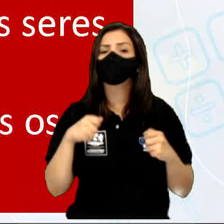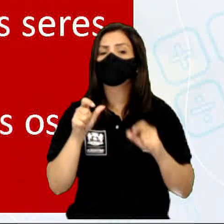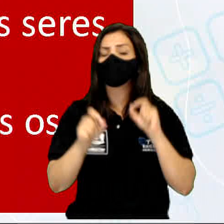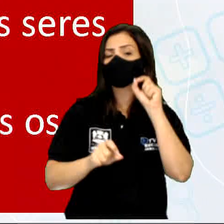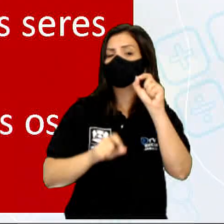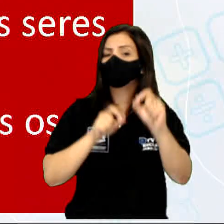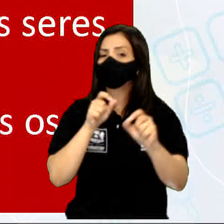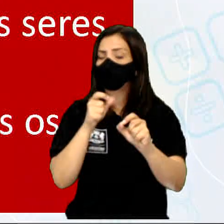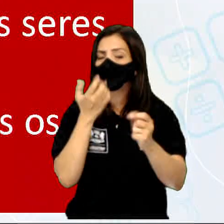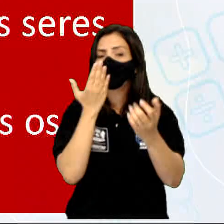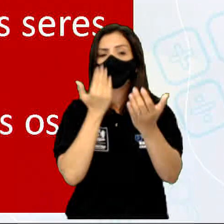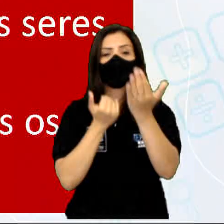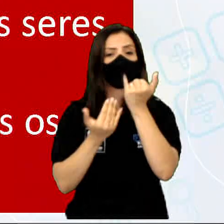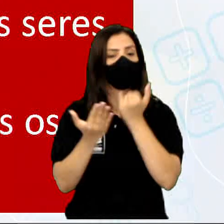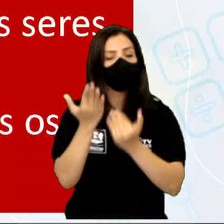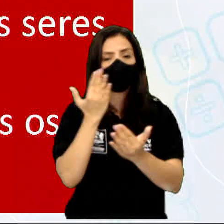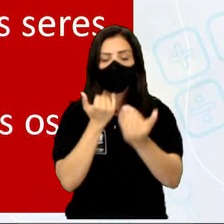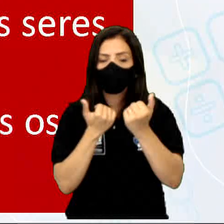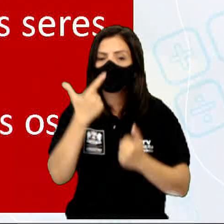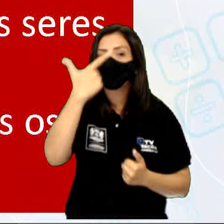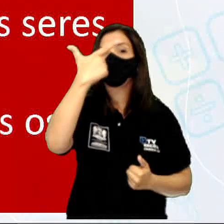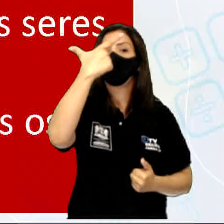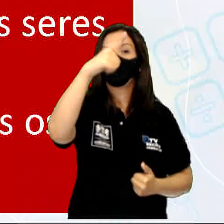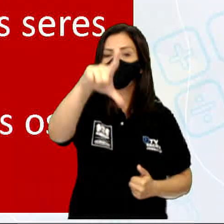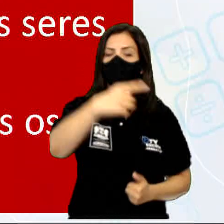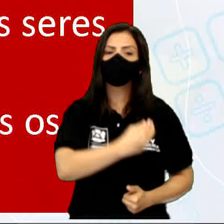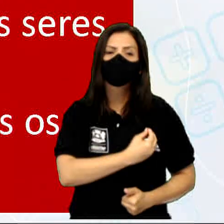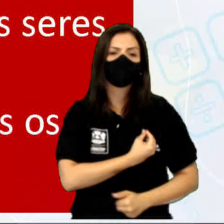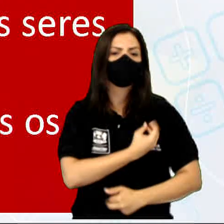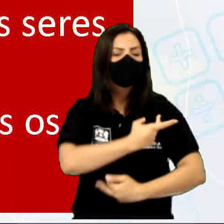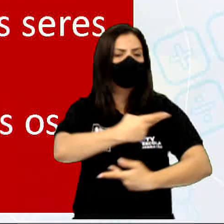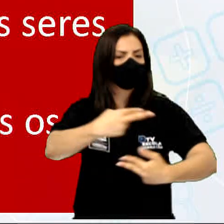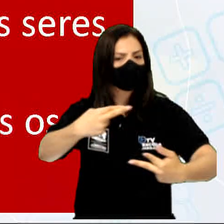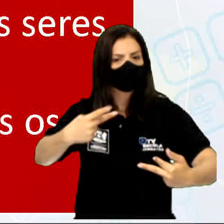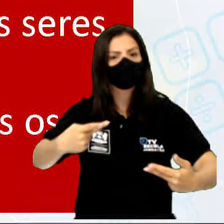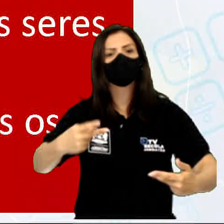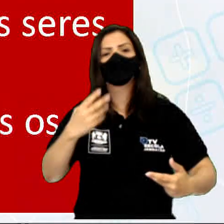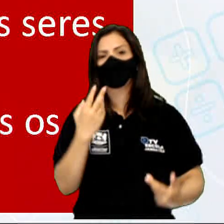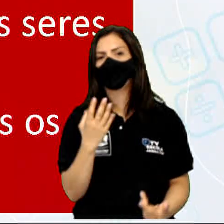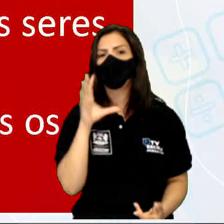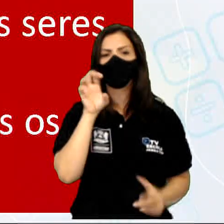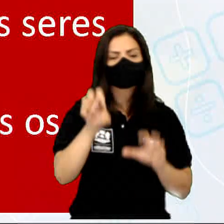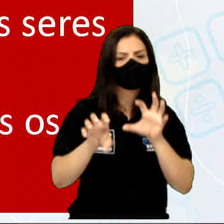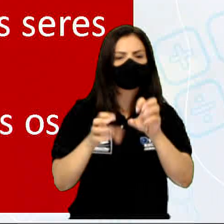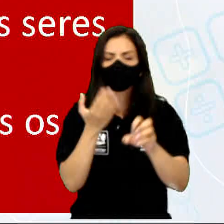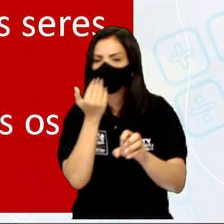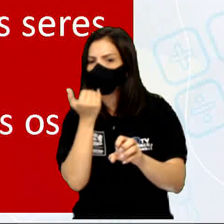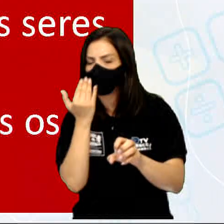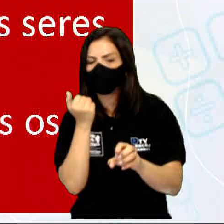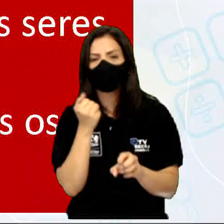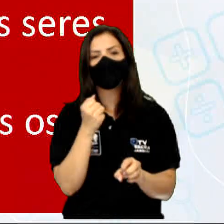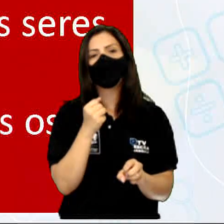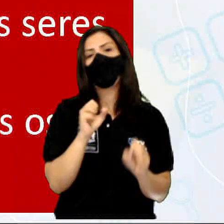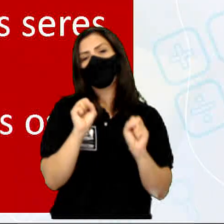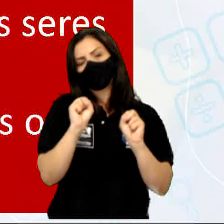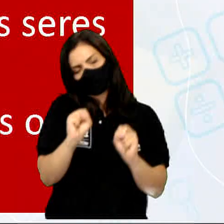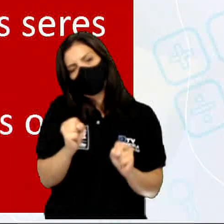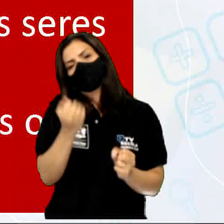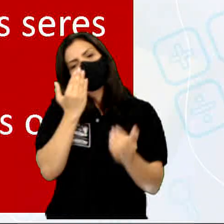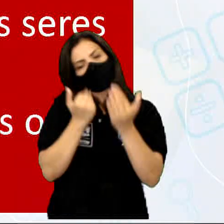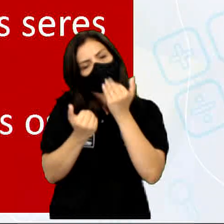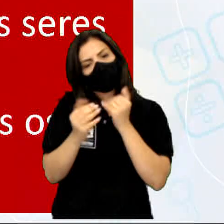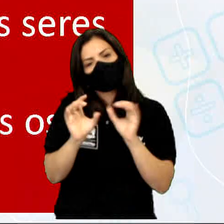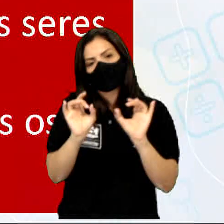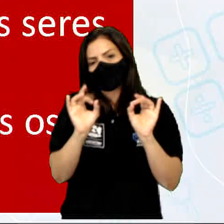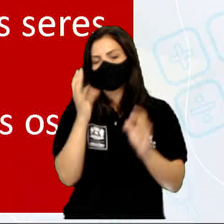alimentar de outros seres vivos. Eles se alimentam, eles comem outros seres vivos. Eles podem ser herbívoros, comer